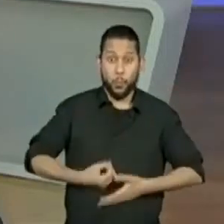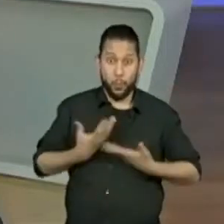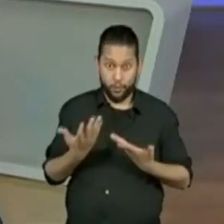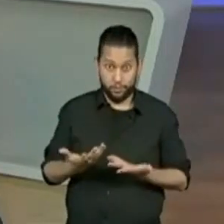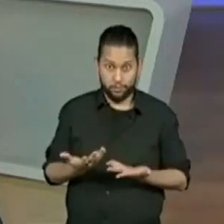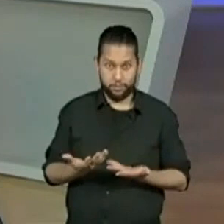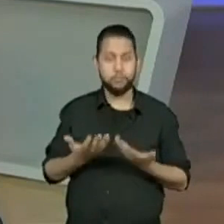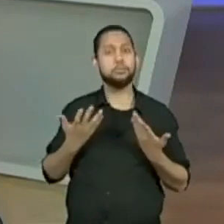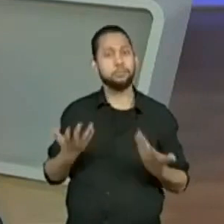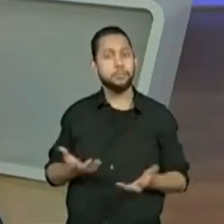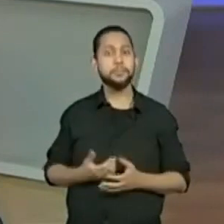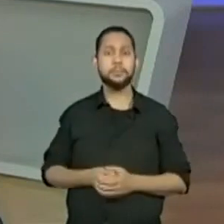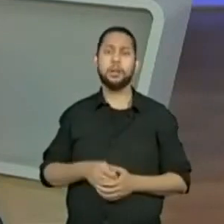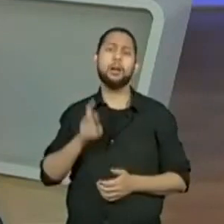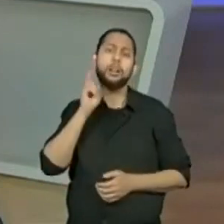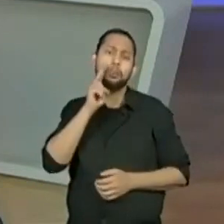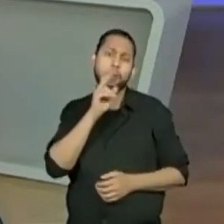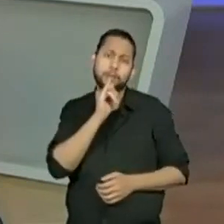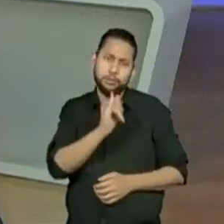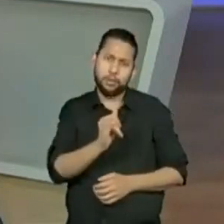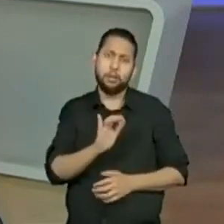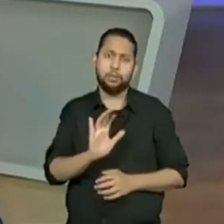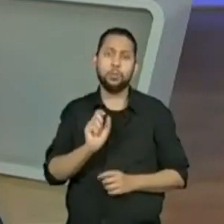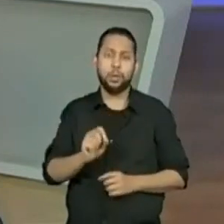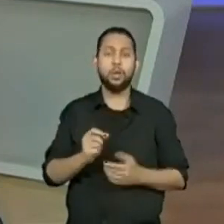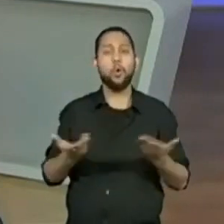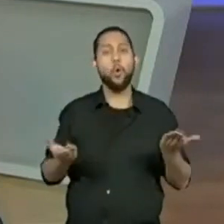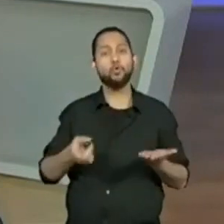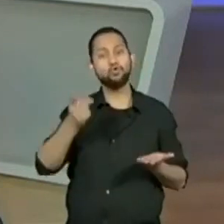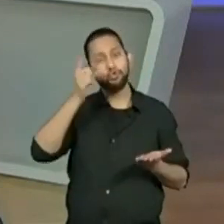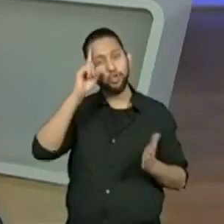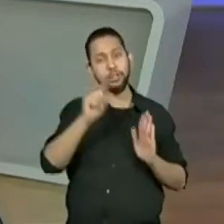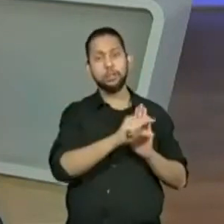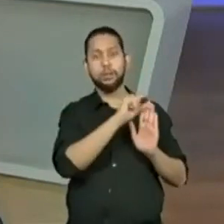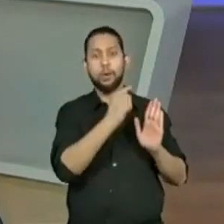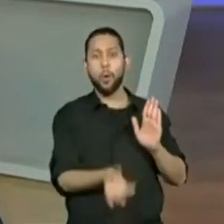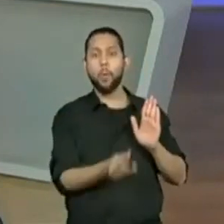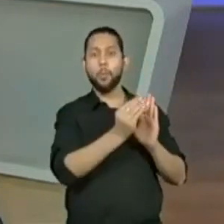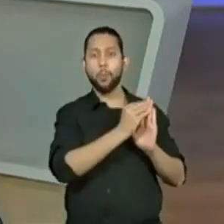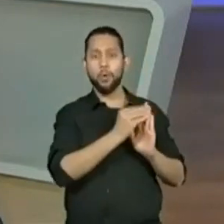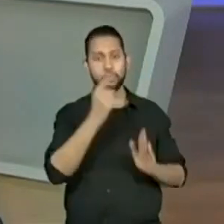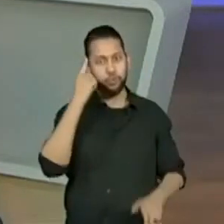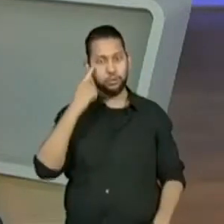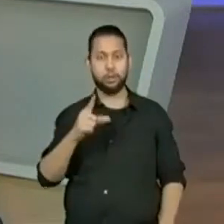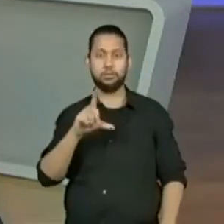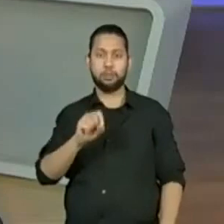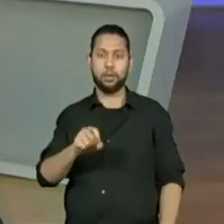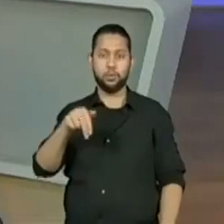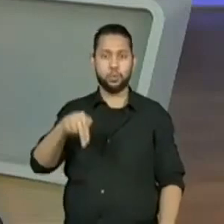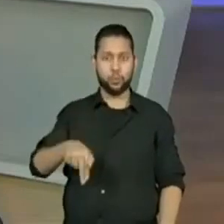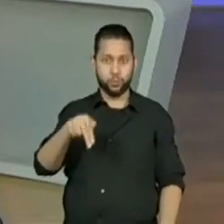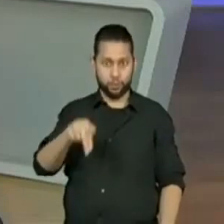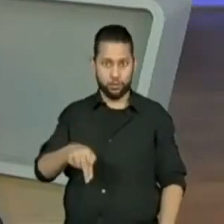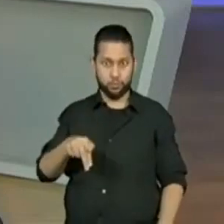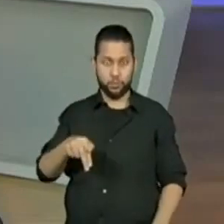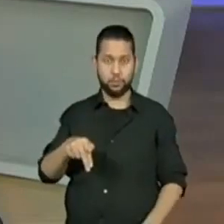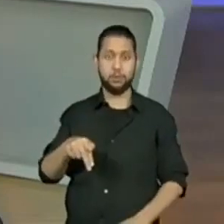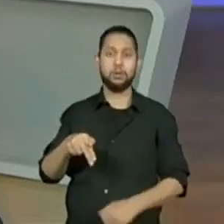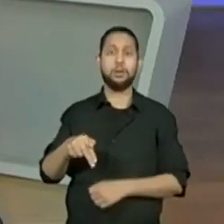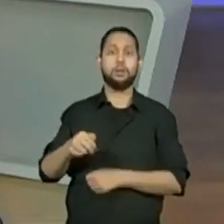E lembrando que eu já estava esquecendo a data de hoje. Hoje é dia 10 de novembro de 2020.